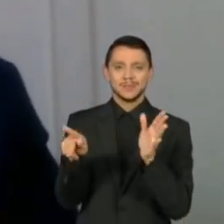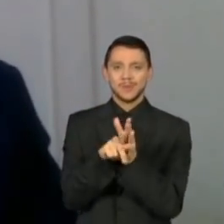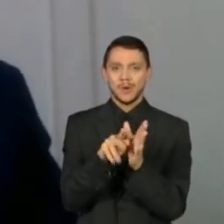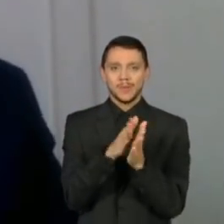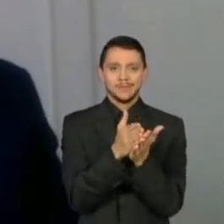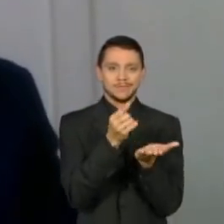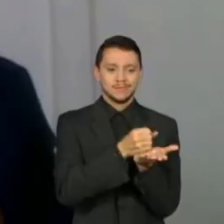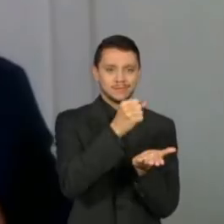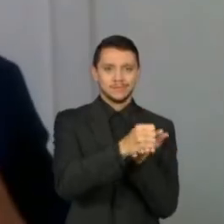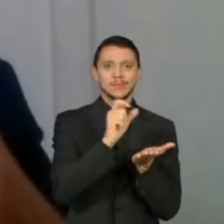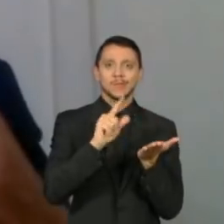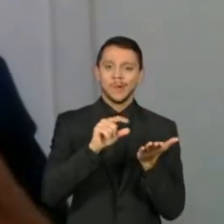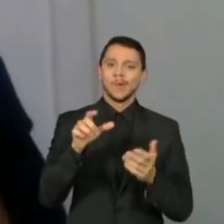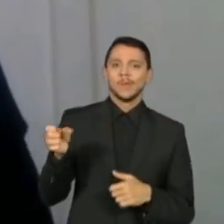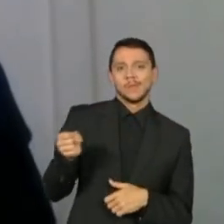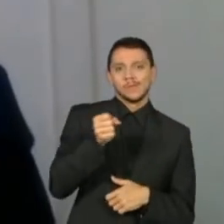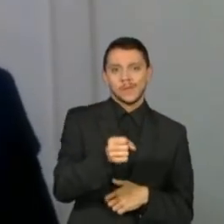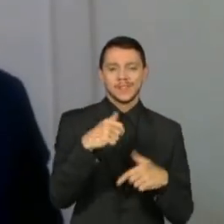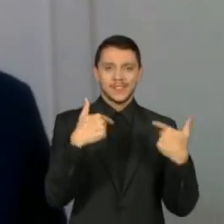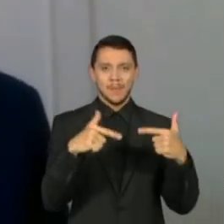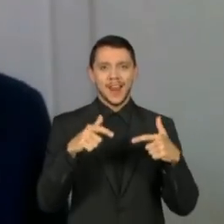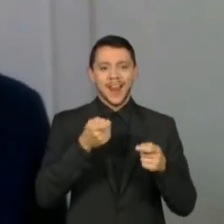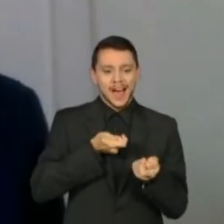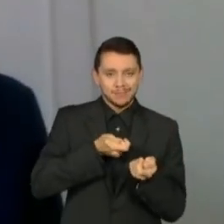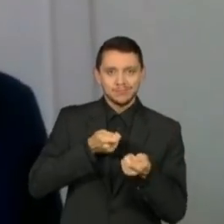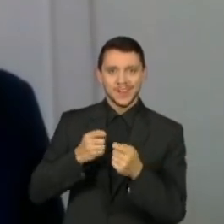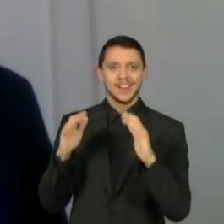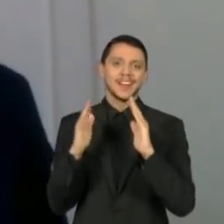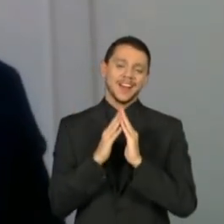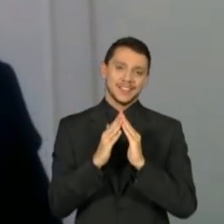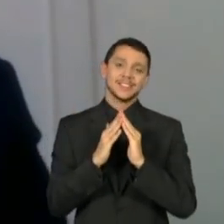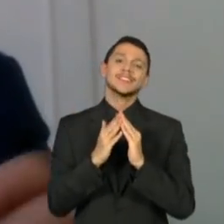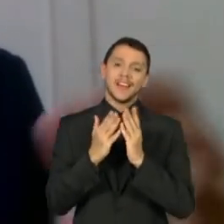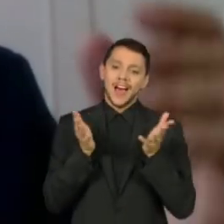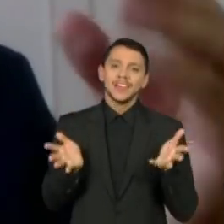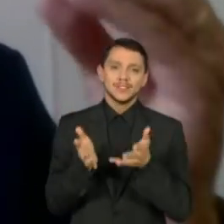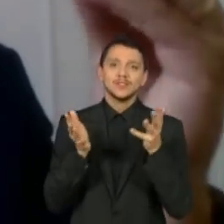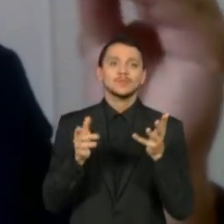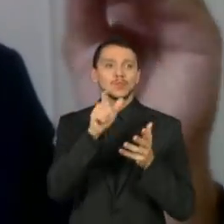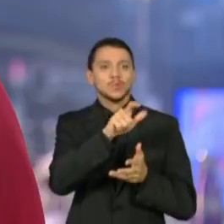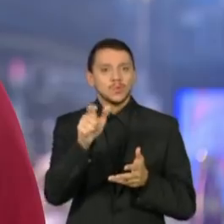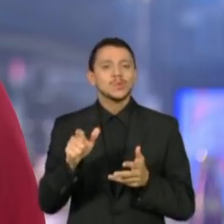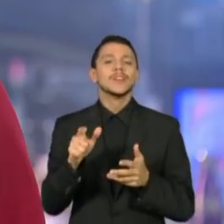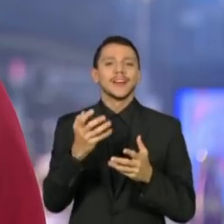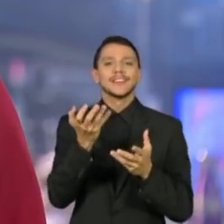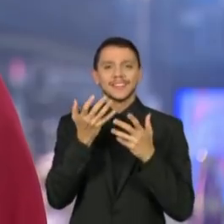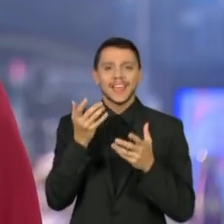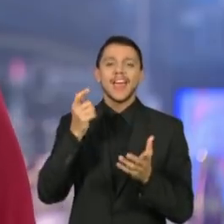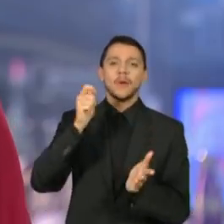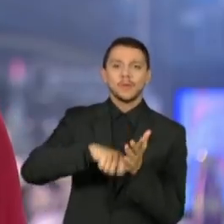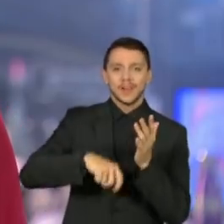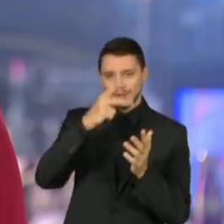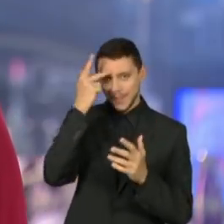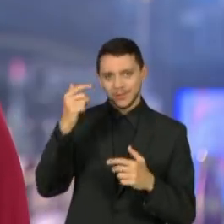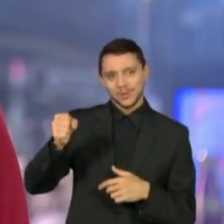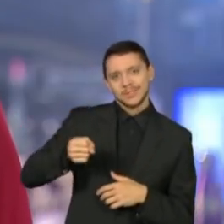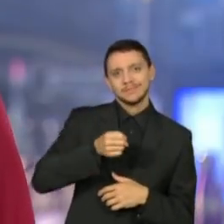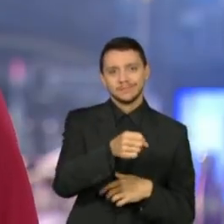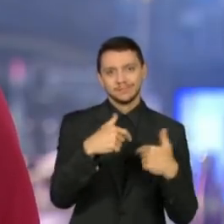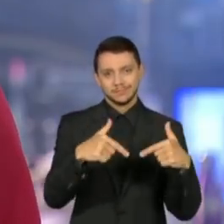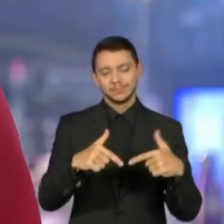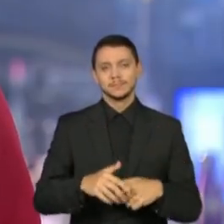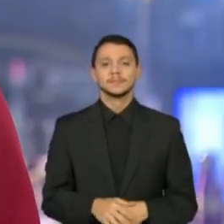e ele estimulou muito empregadores informais a se marrem em carteira. O Banco Central